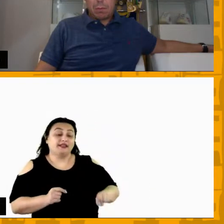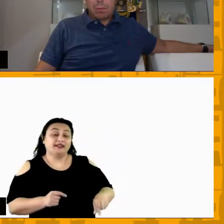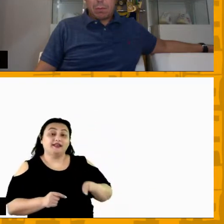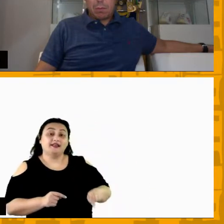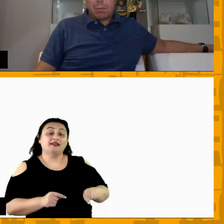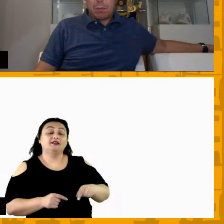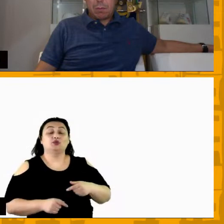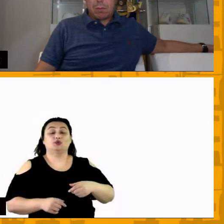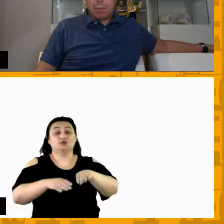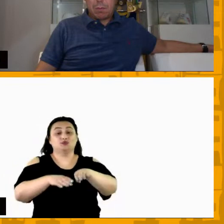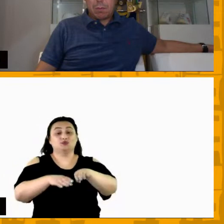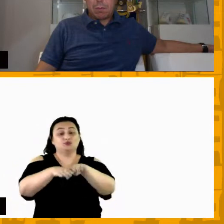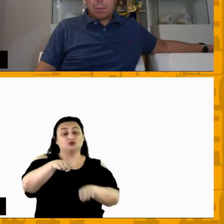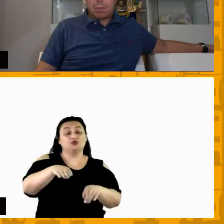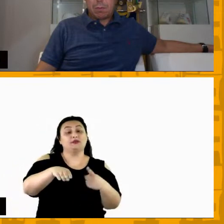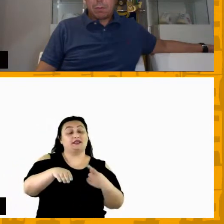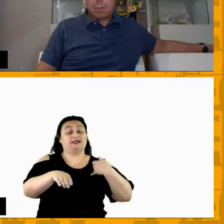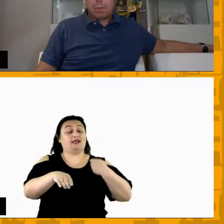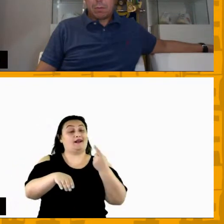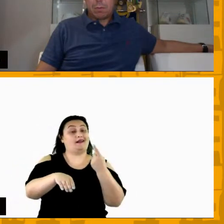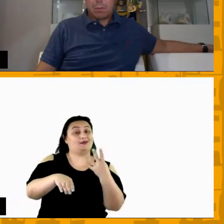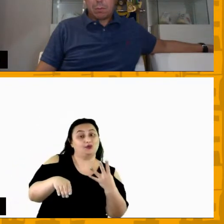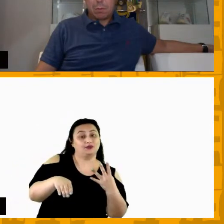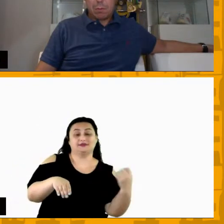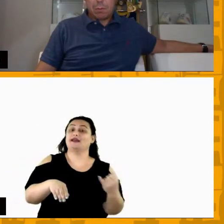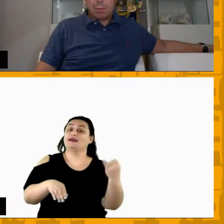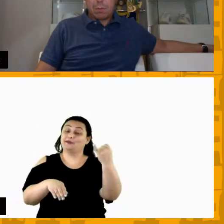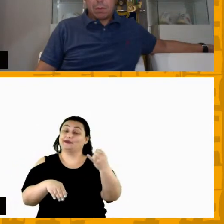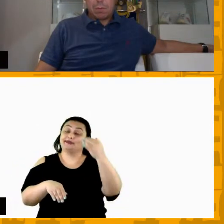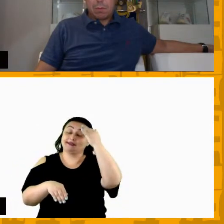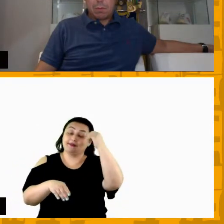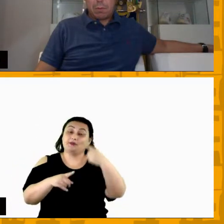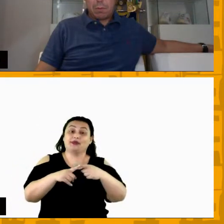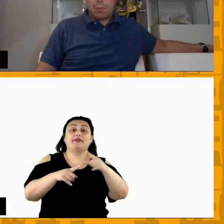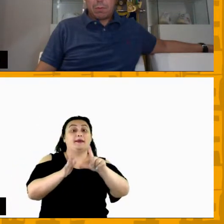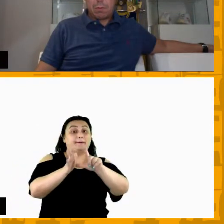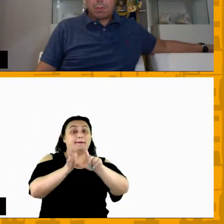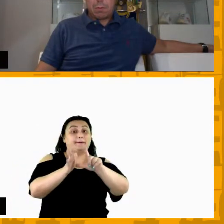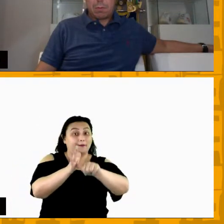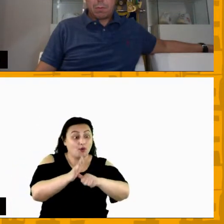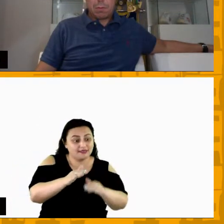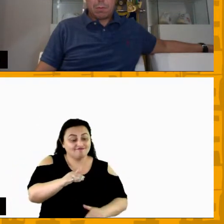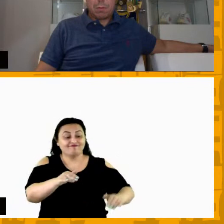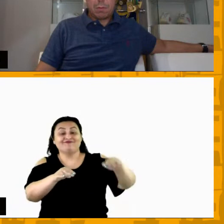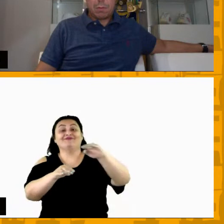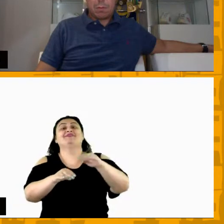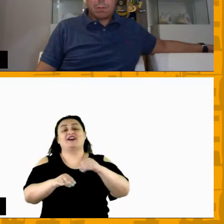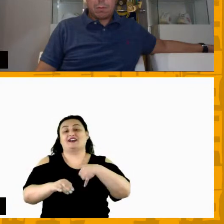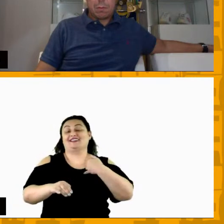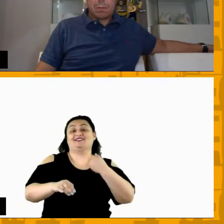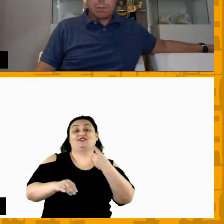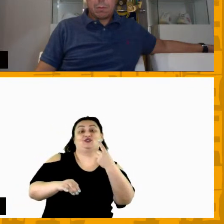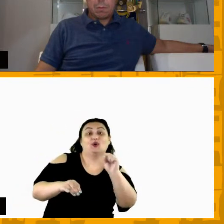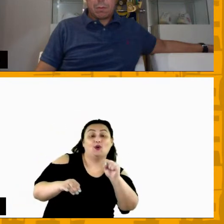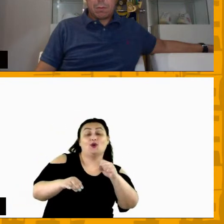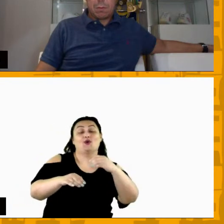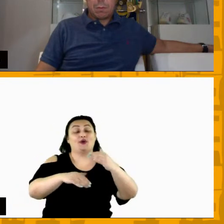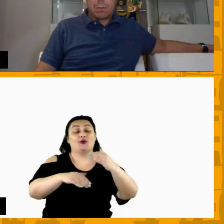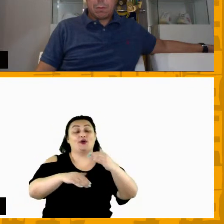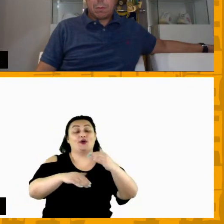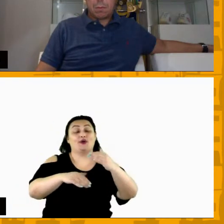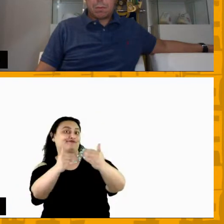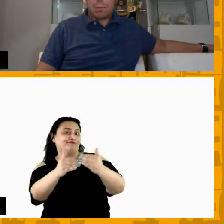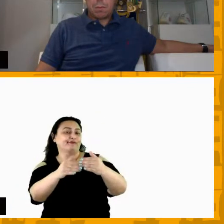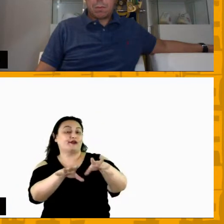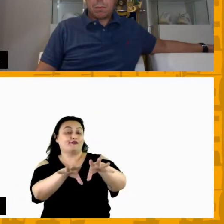-14 é importante trabalhar muito essa parte porque lá no final a hora que for chegar no produto final que é ele se